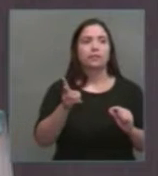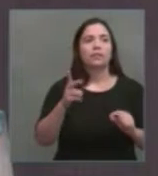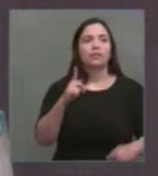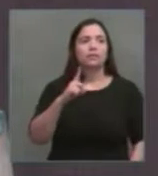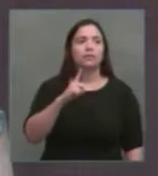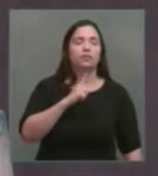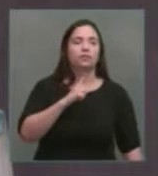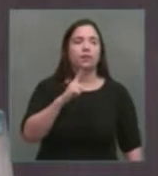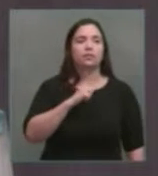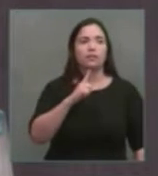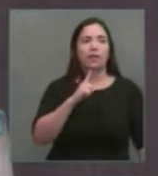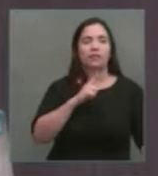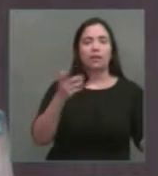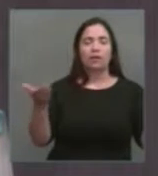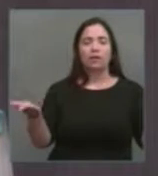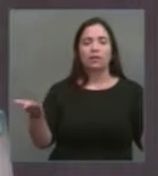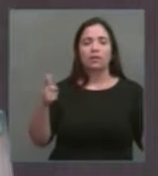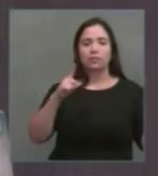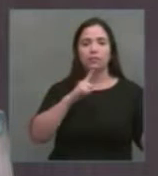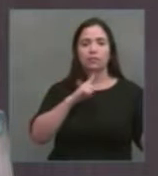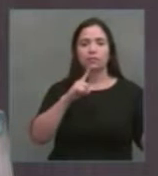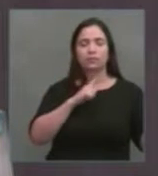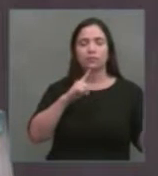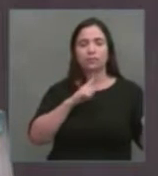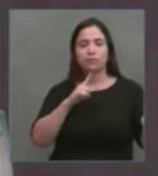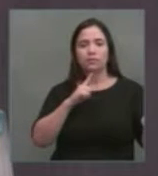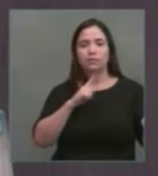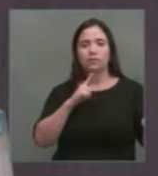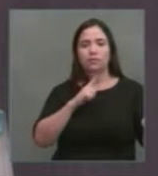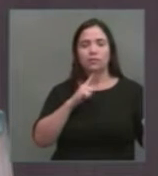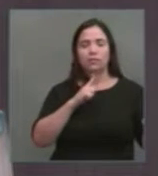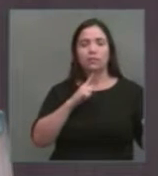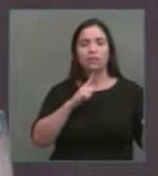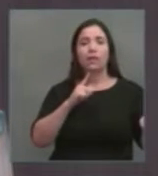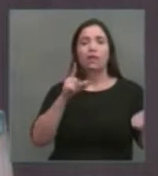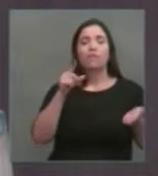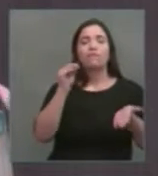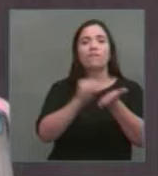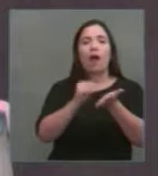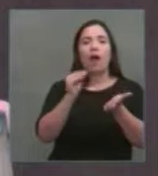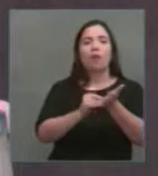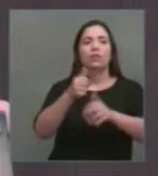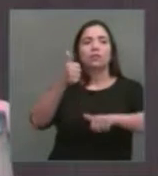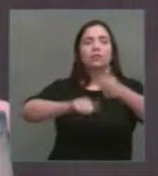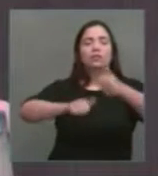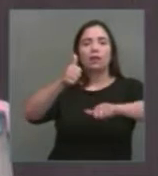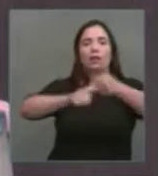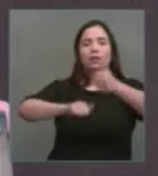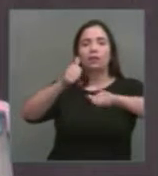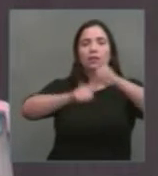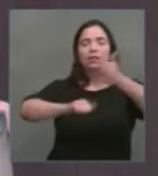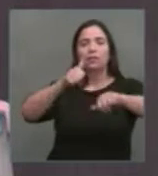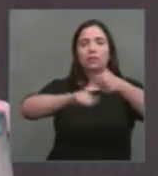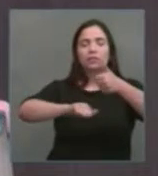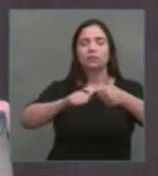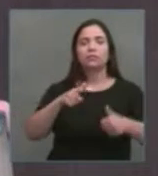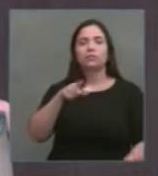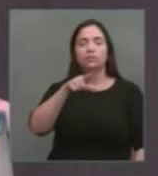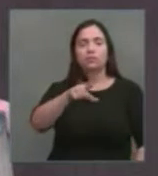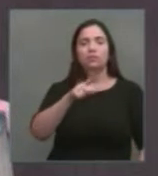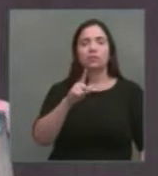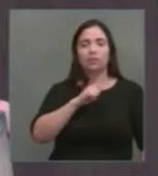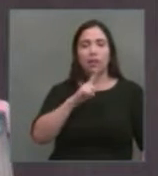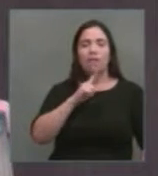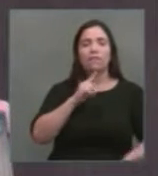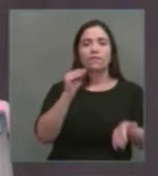oferta de serviços, da completa ineficiência do setor de regulação, completa